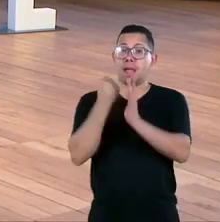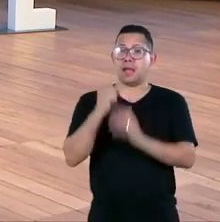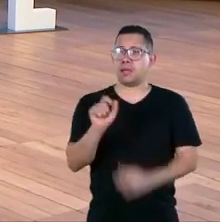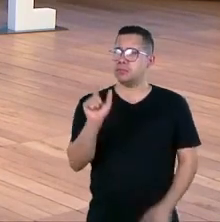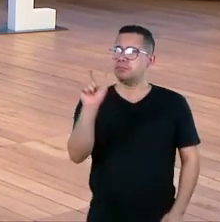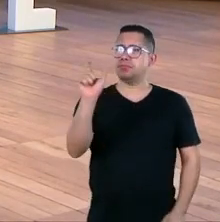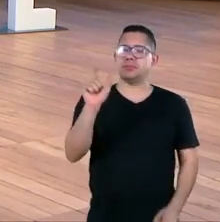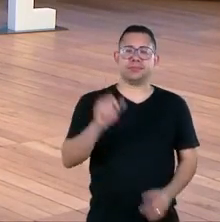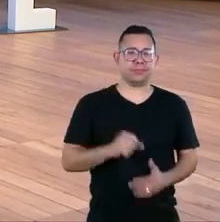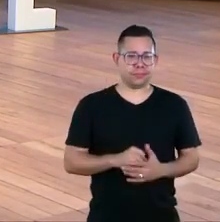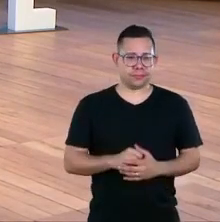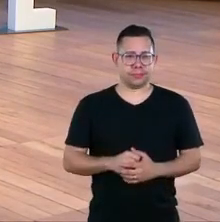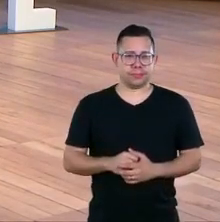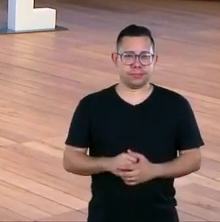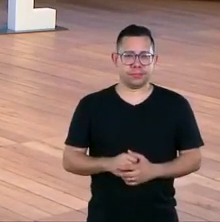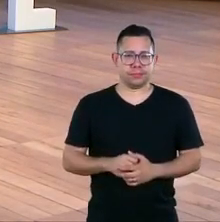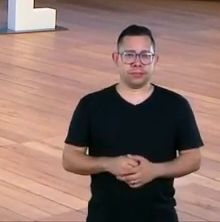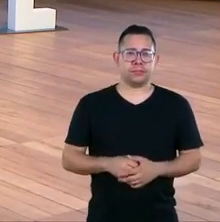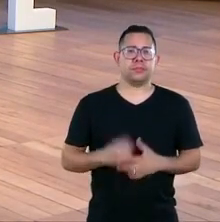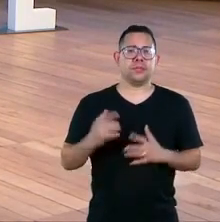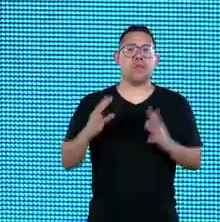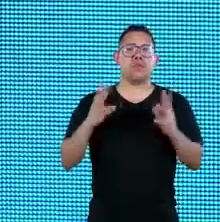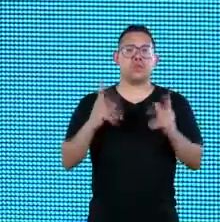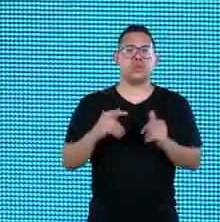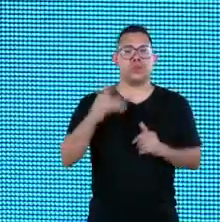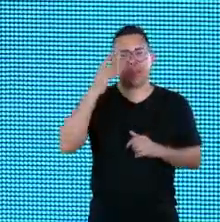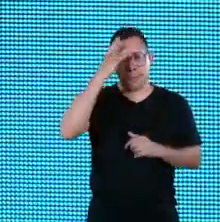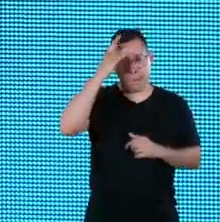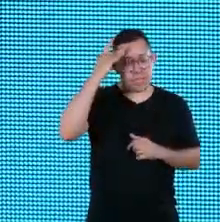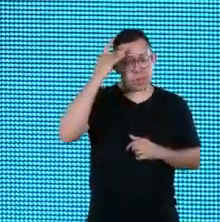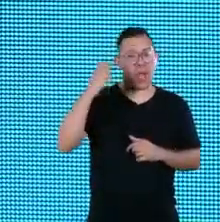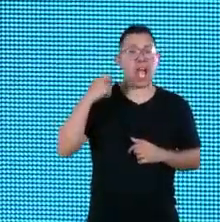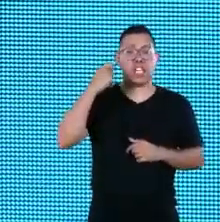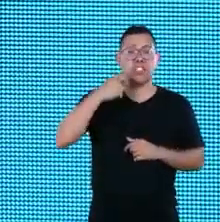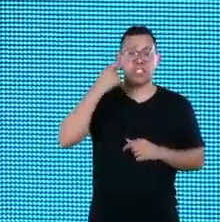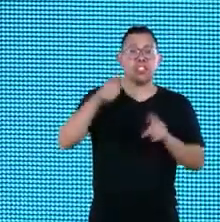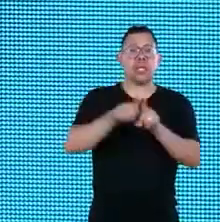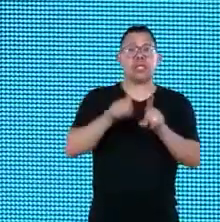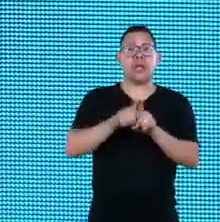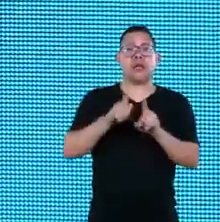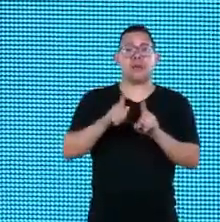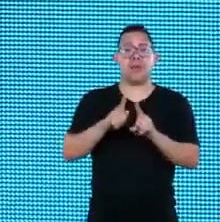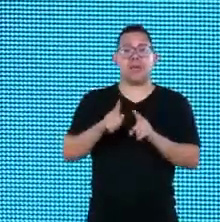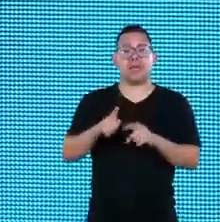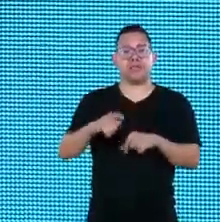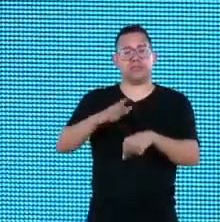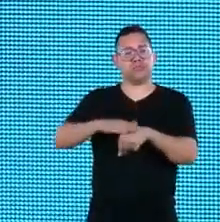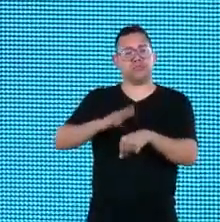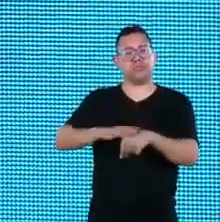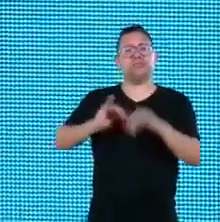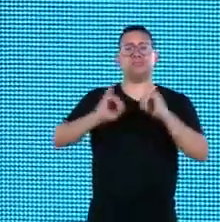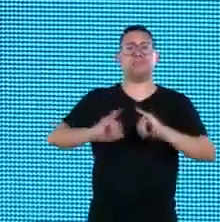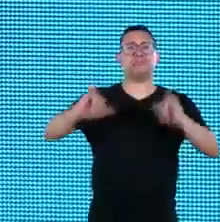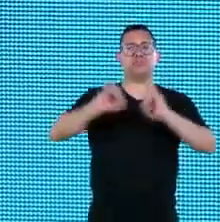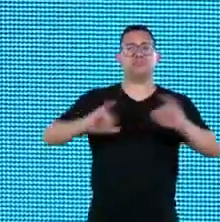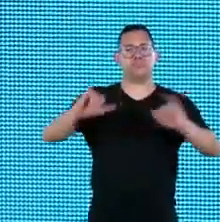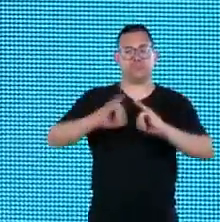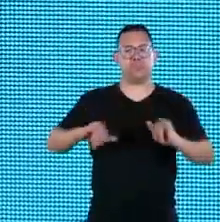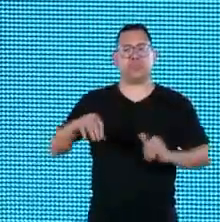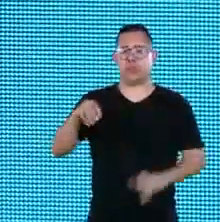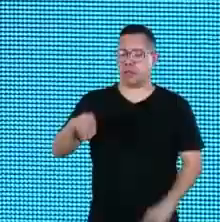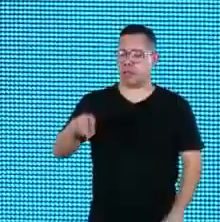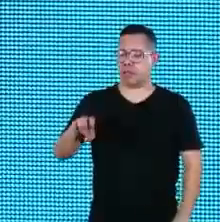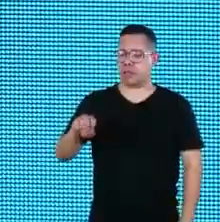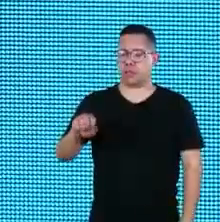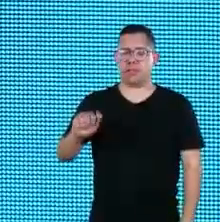fazendo as ações da ação cidadania que já faziam antes né mas quem está quem está no meio consegue ver mas